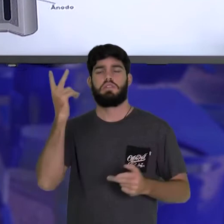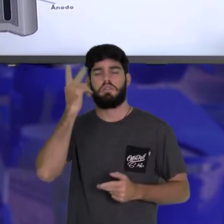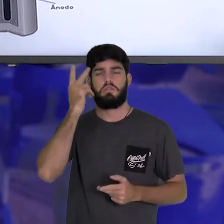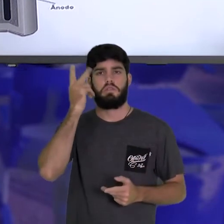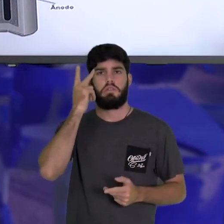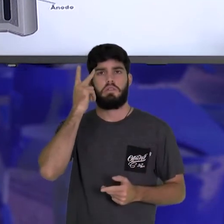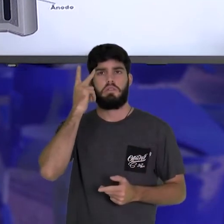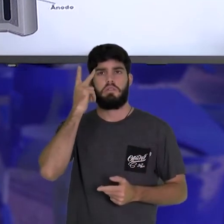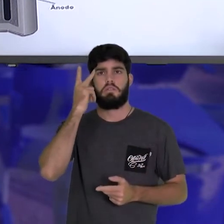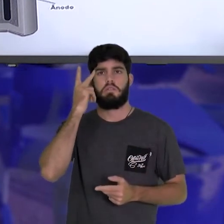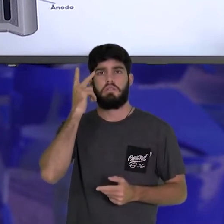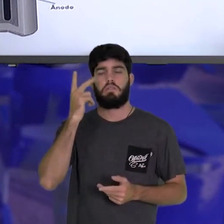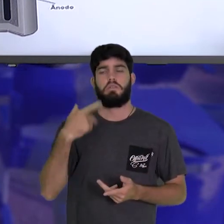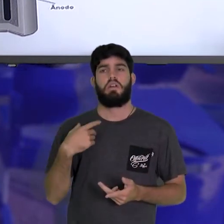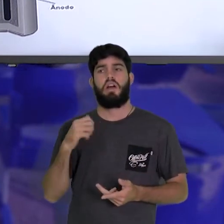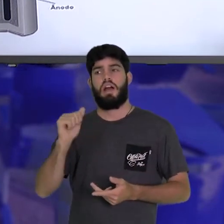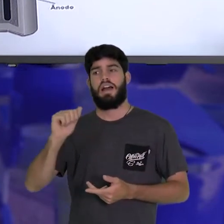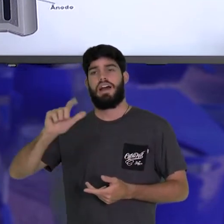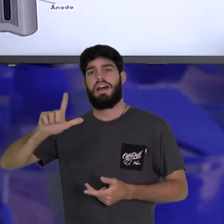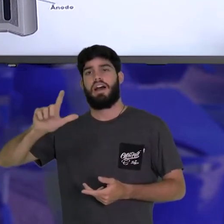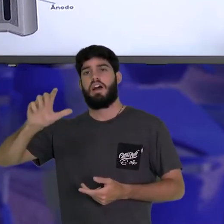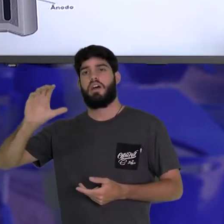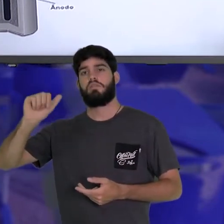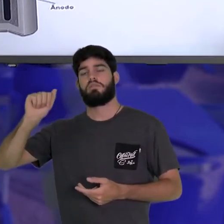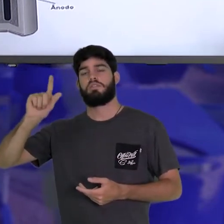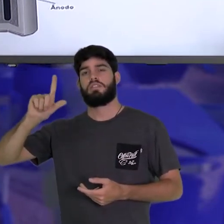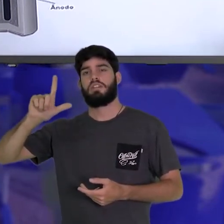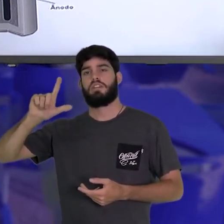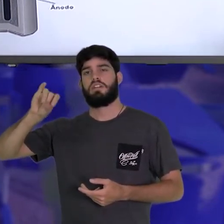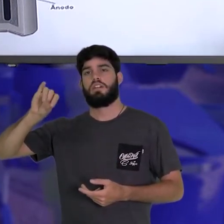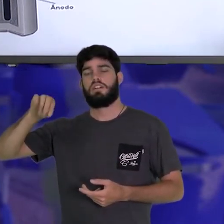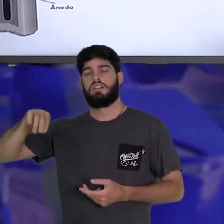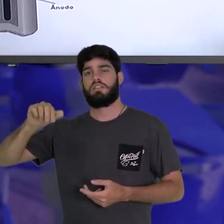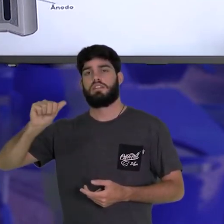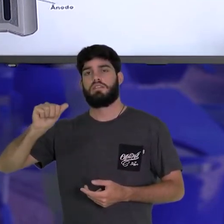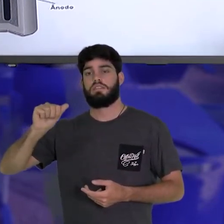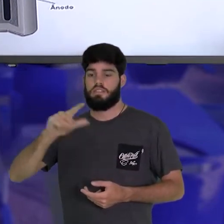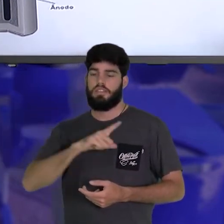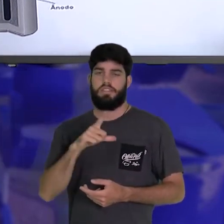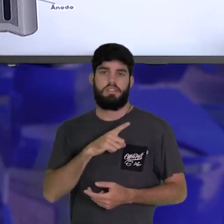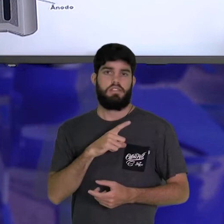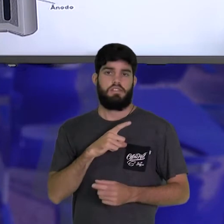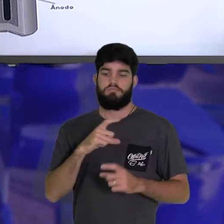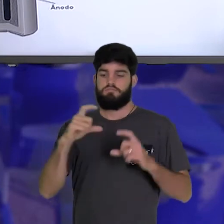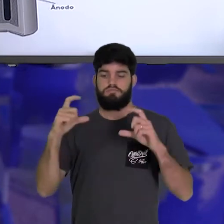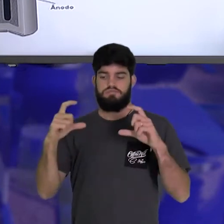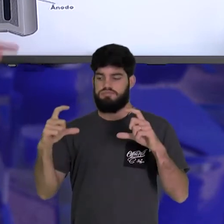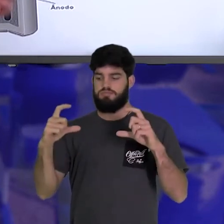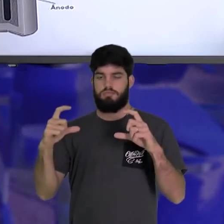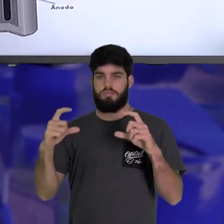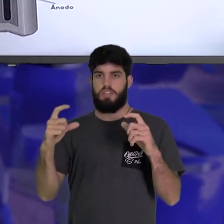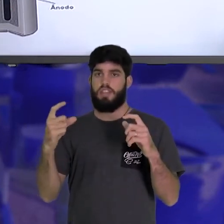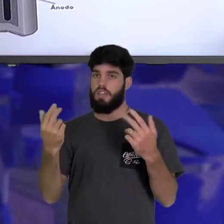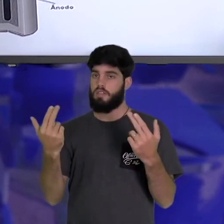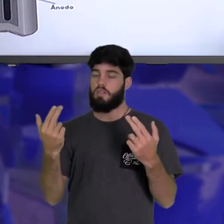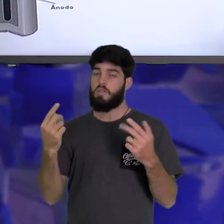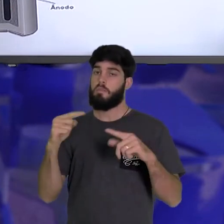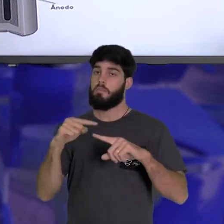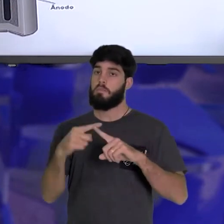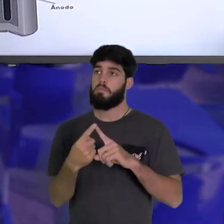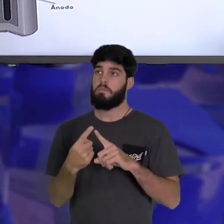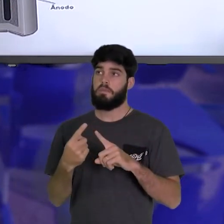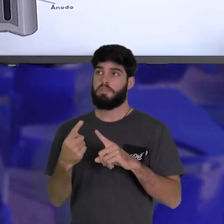para uma pilha alcalina? Então, basicamente, a pilha alcalina, ela tem a mesma constituição, mas no lugar